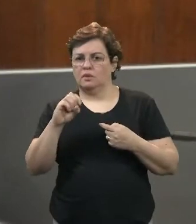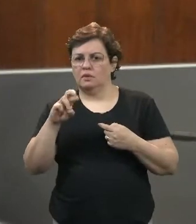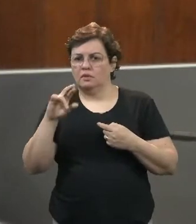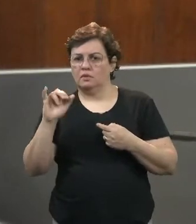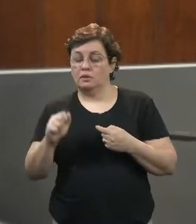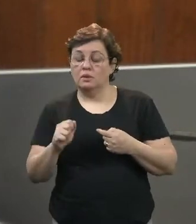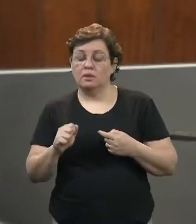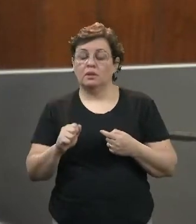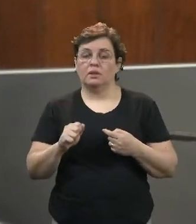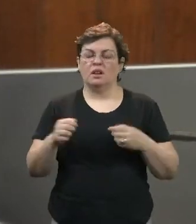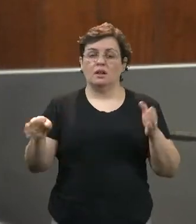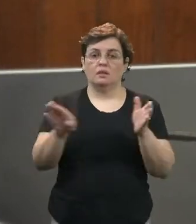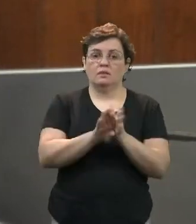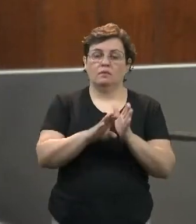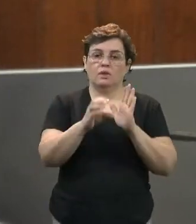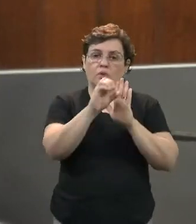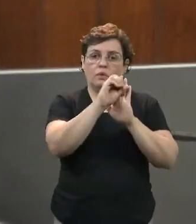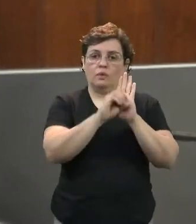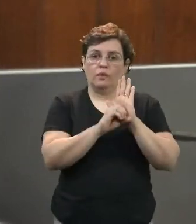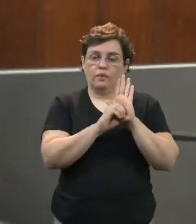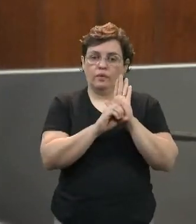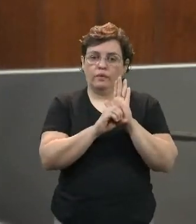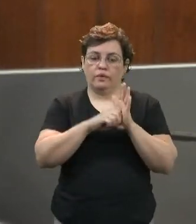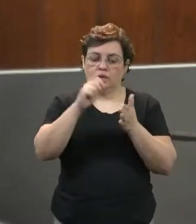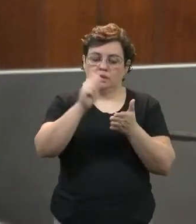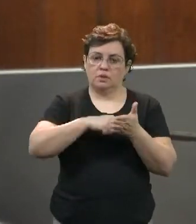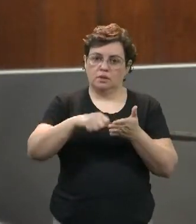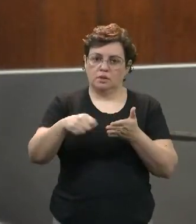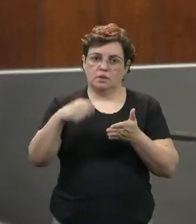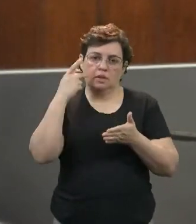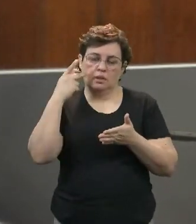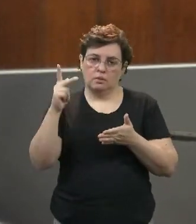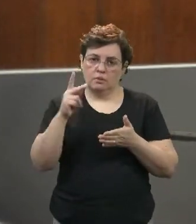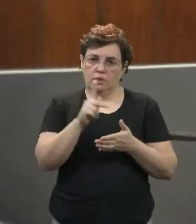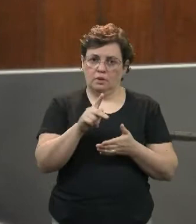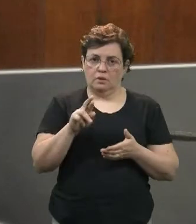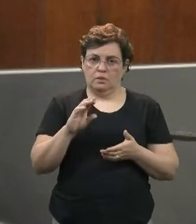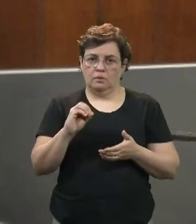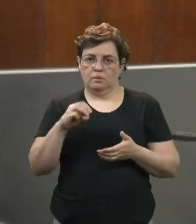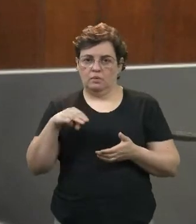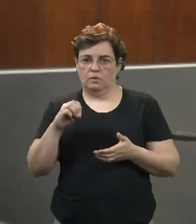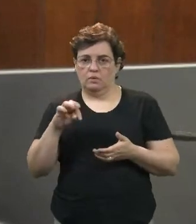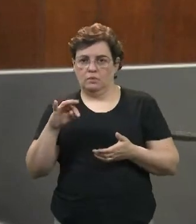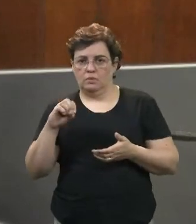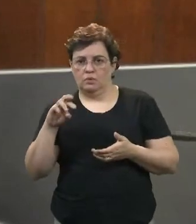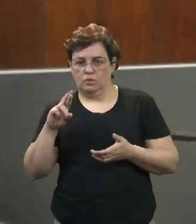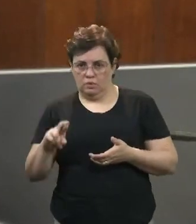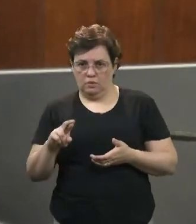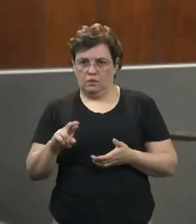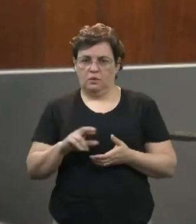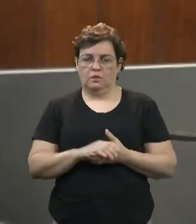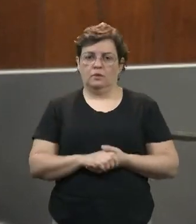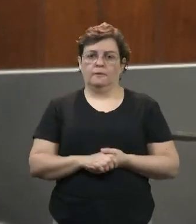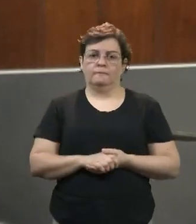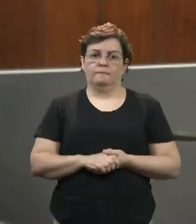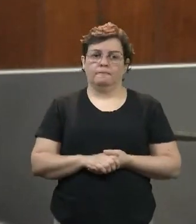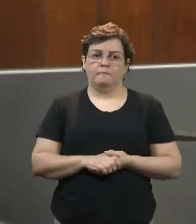através do ofício assinado pelo promotor de justiça, doutor José Alfredo de Araújo Santana.